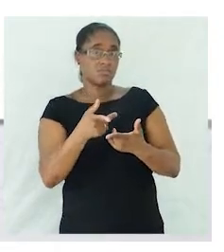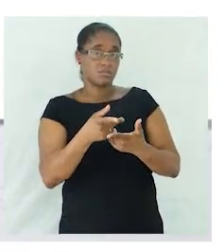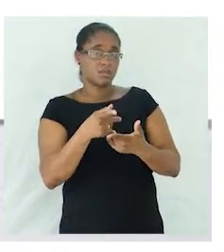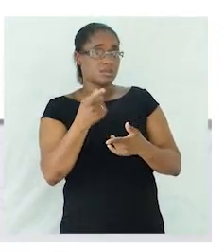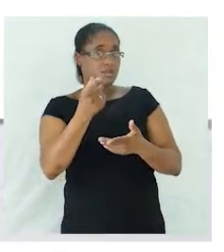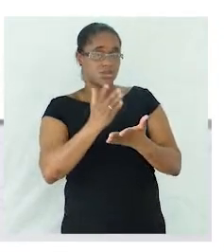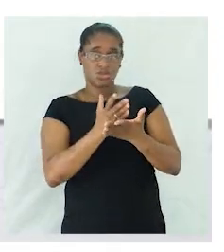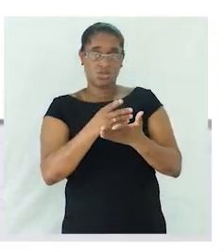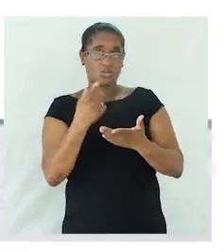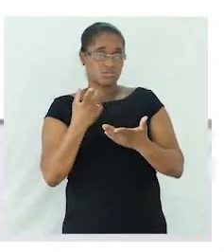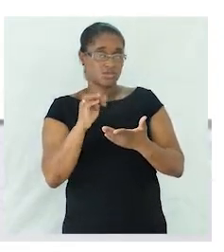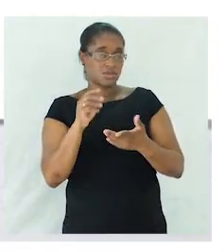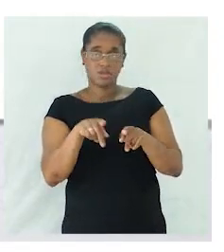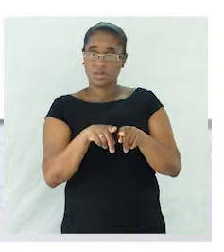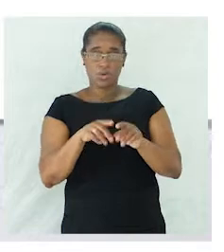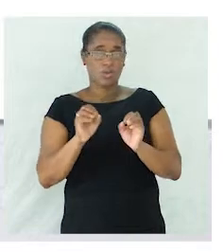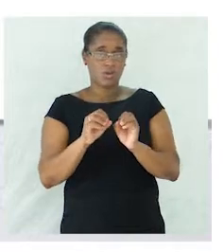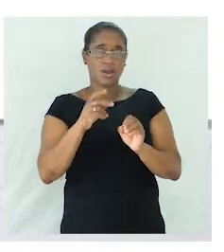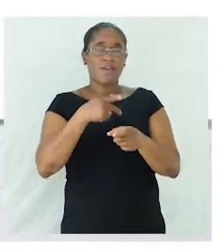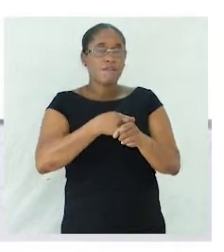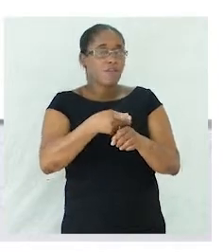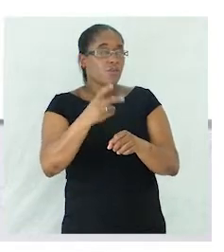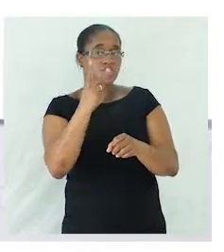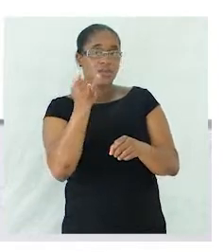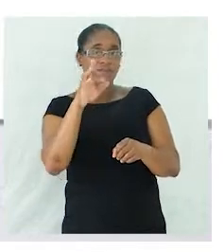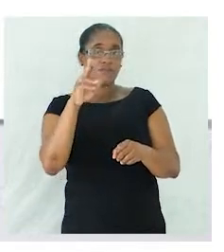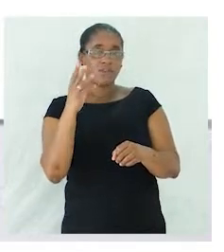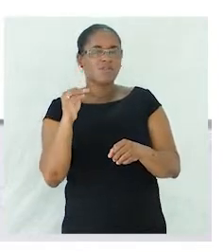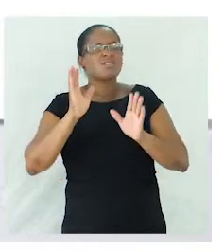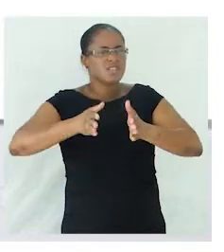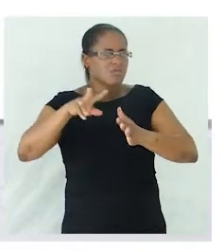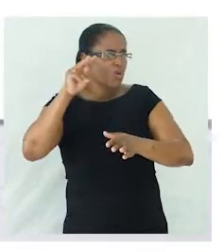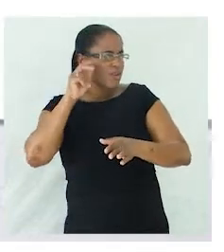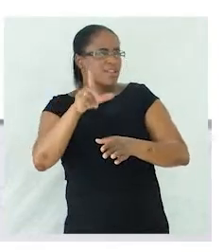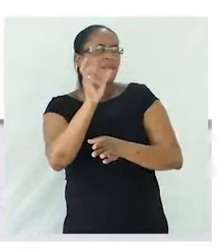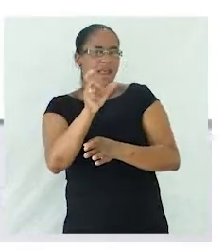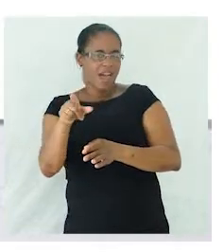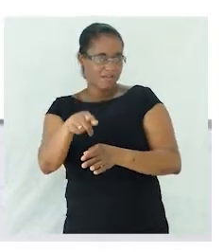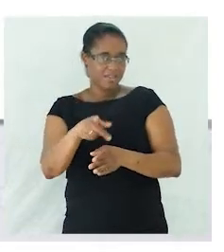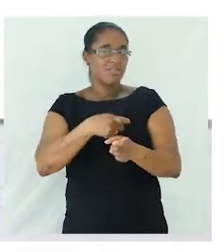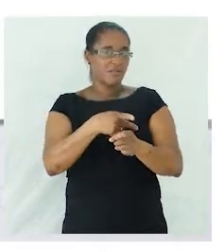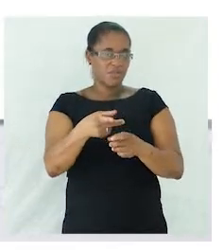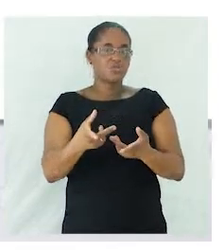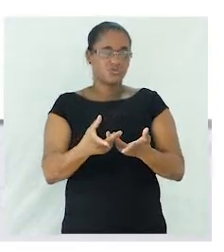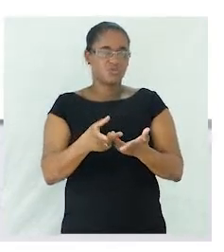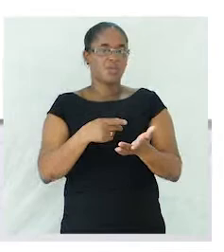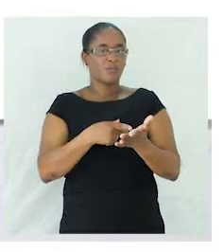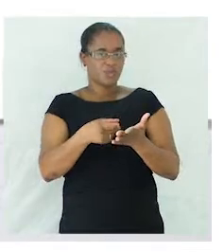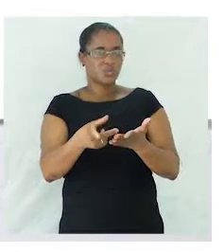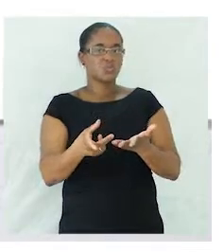escreve igual vírus estamos sempre a ouvir esta palavra agora vírus vírus vírus não é? vírus